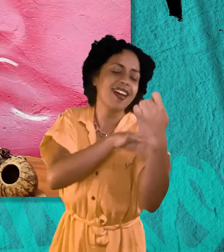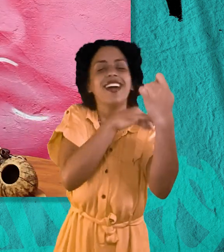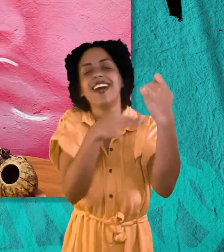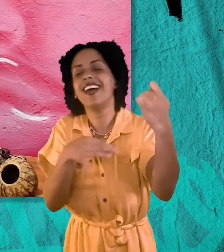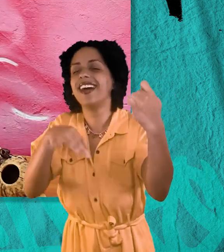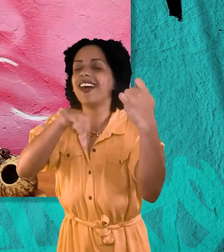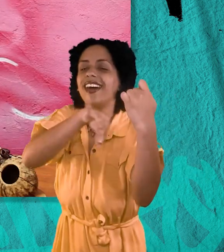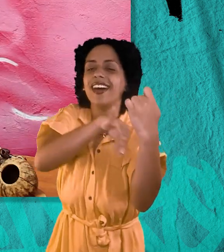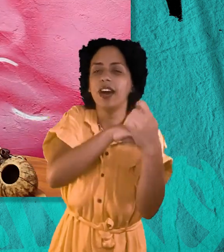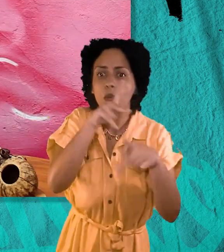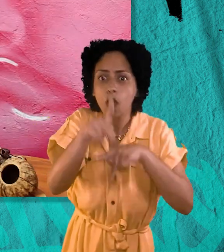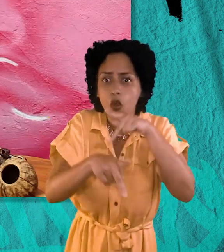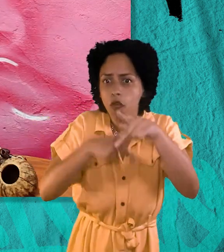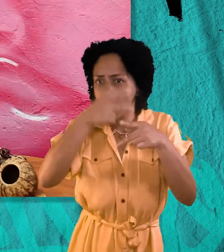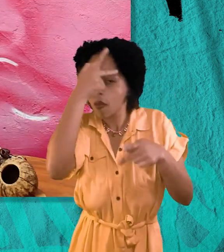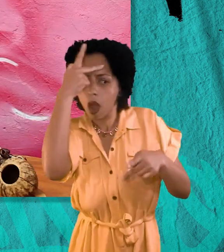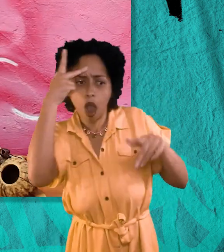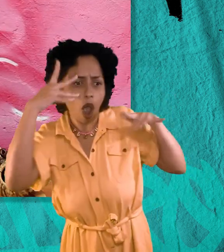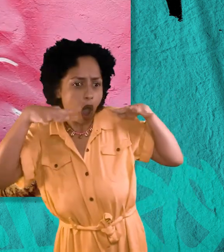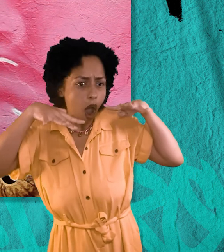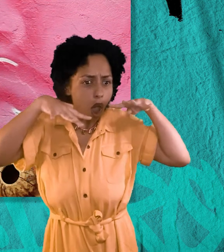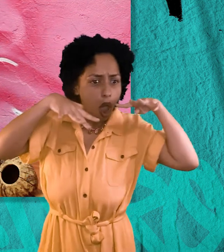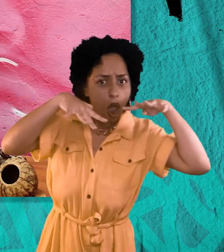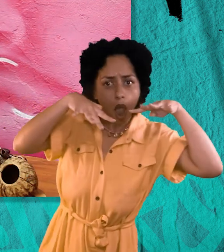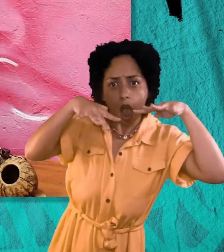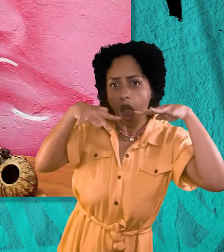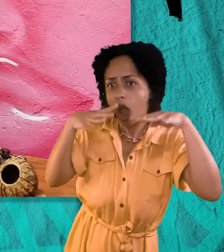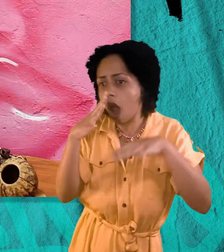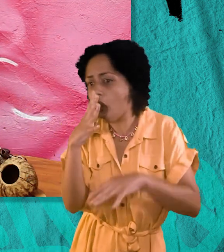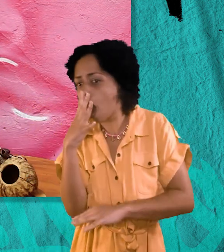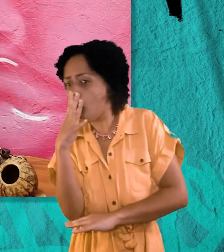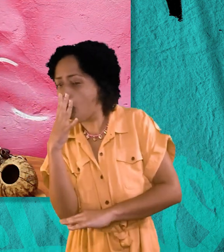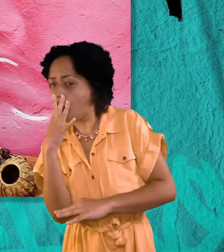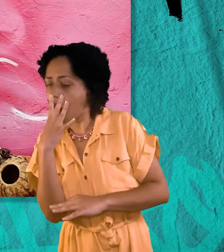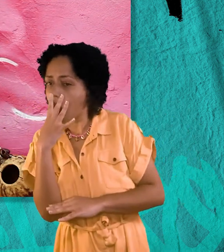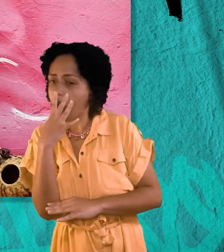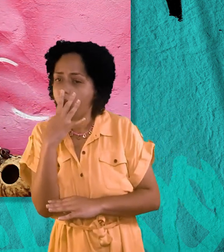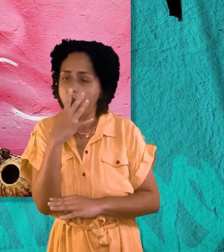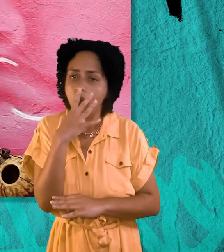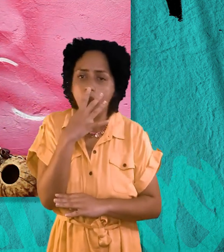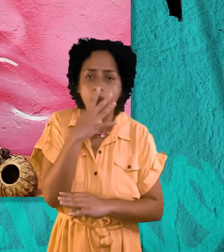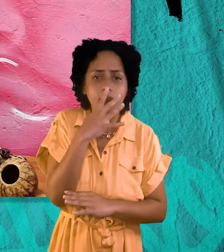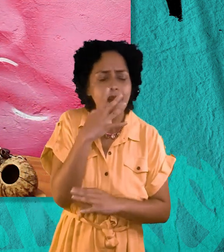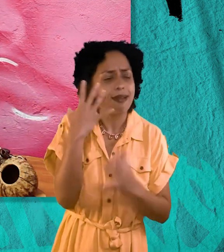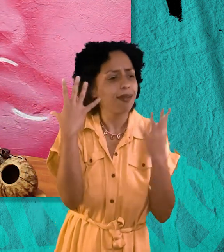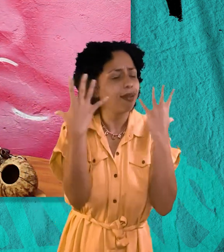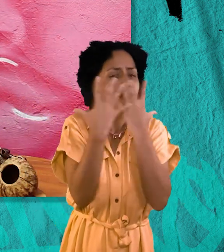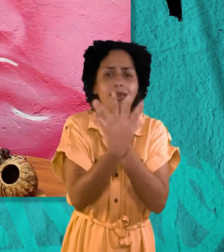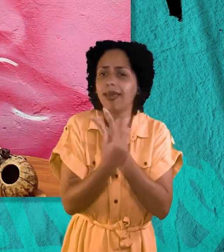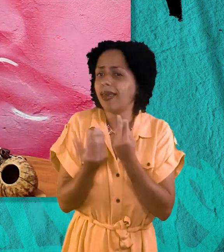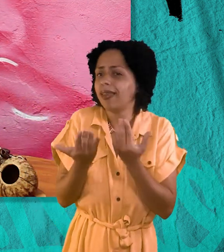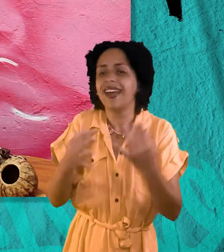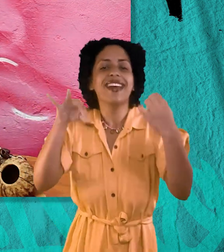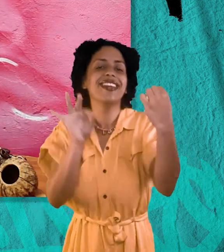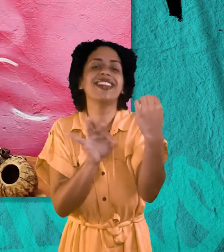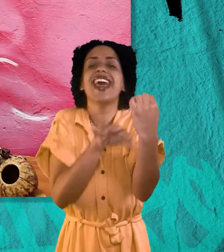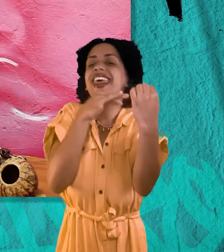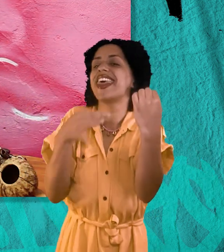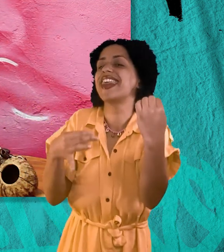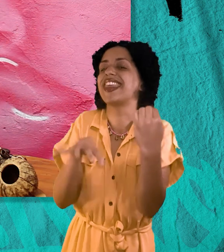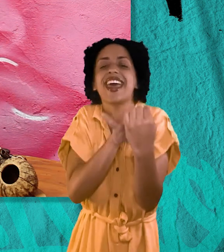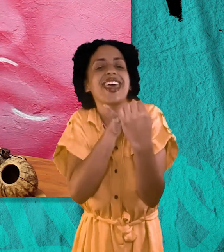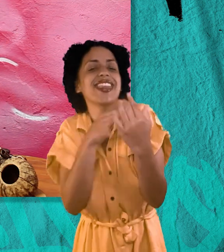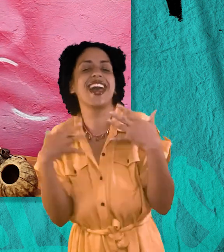pra nossa surpresa, o povo todo ficou admirado com tanto talento reunido ali naquele bairro. E fomos levando alegria, e fomos